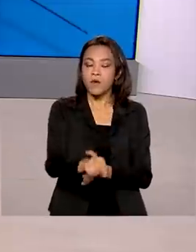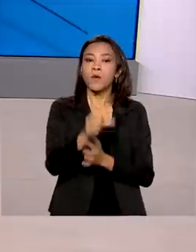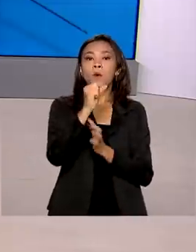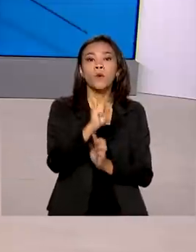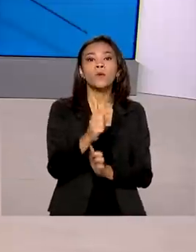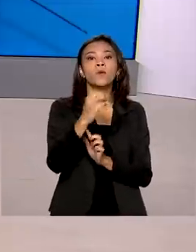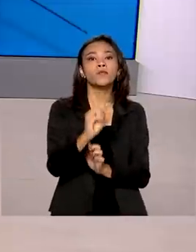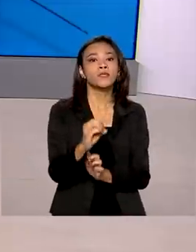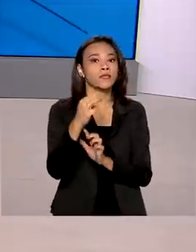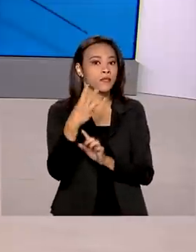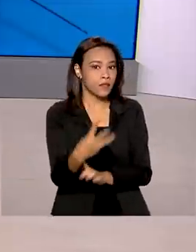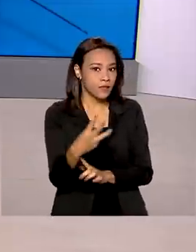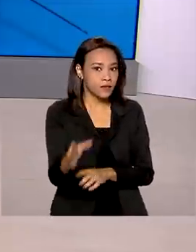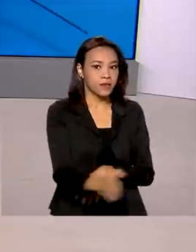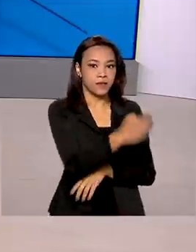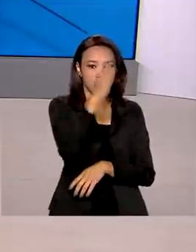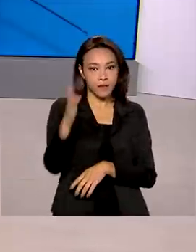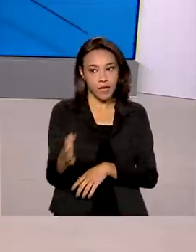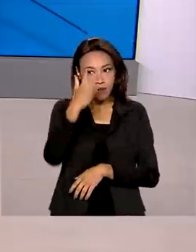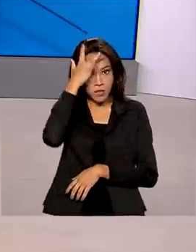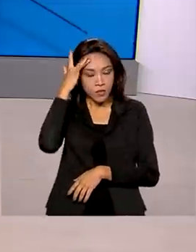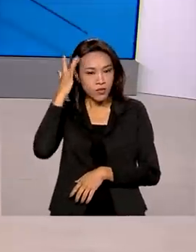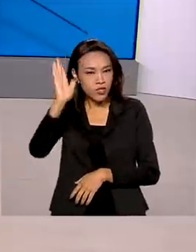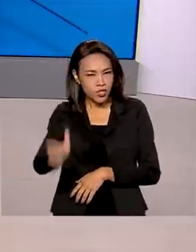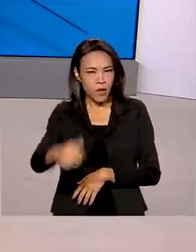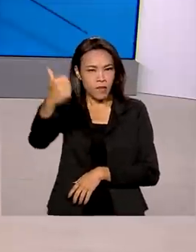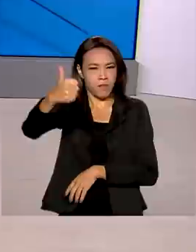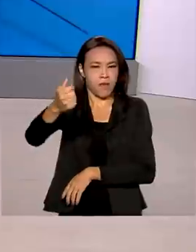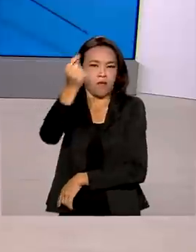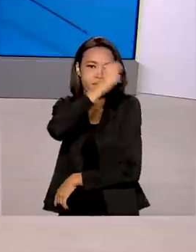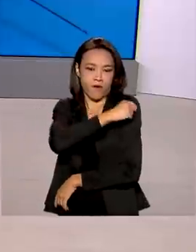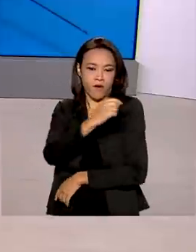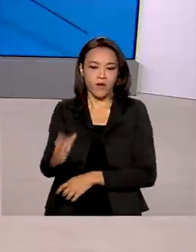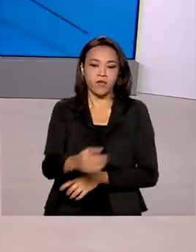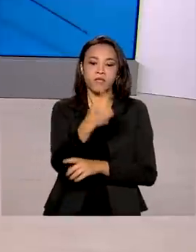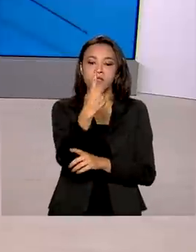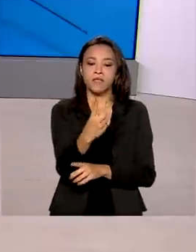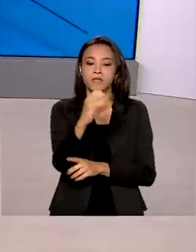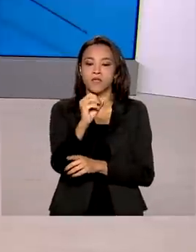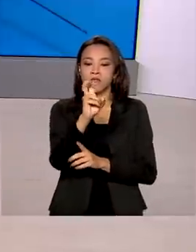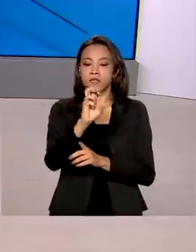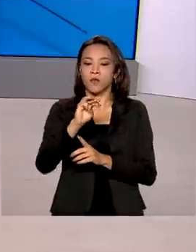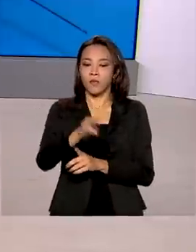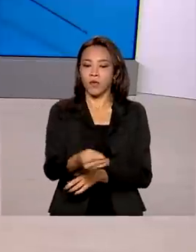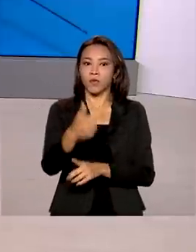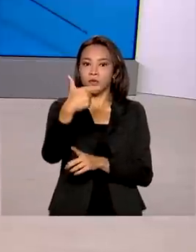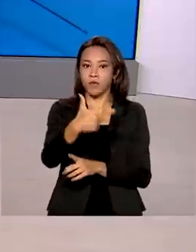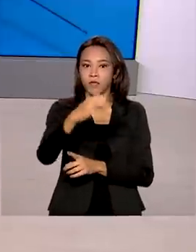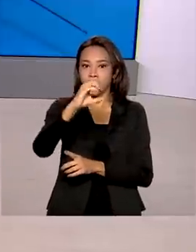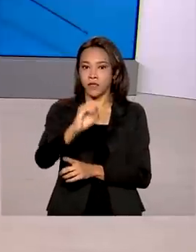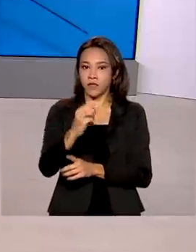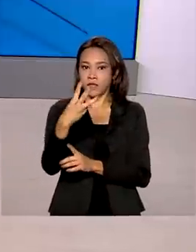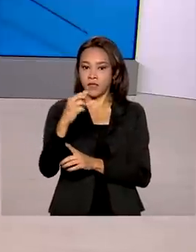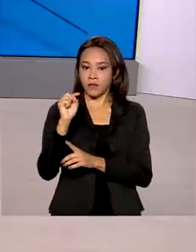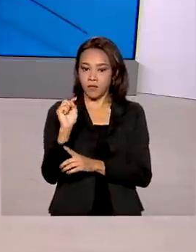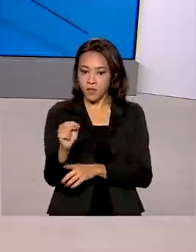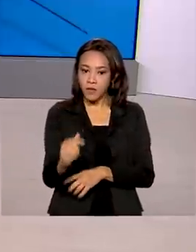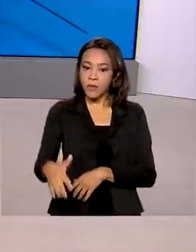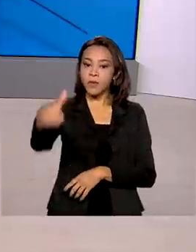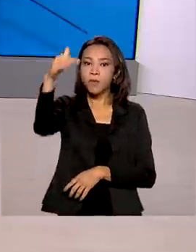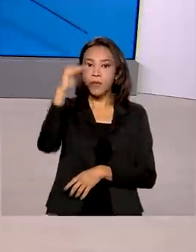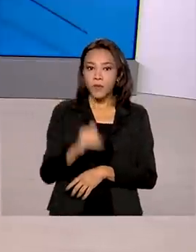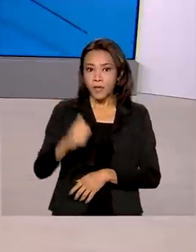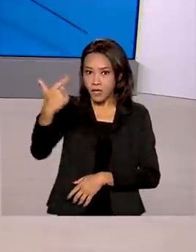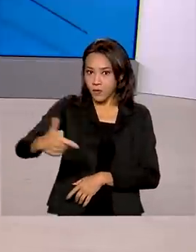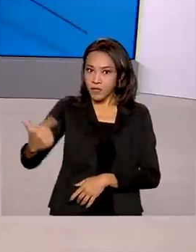803. As pessoas vacinadas com a primeira dose 105 milhões 203 mil e as pessoas vacinadas